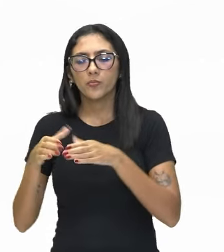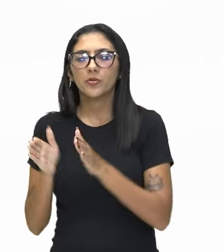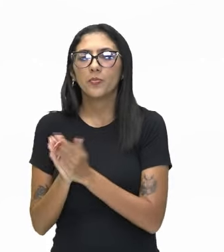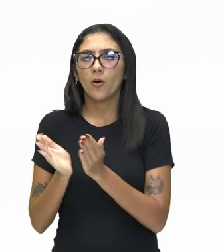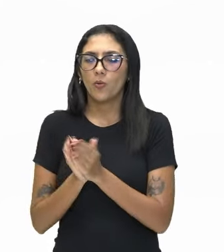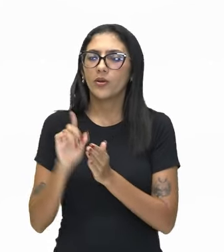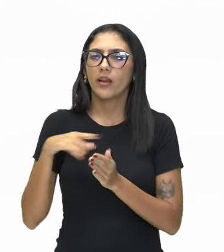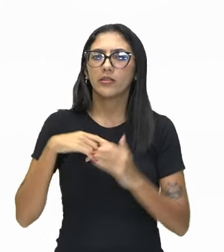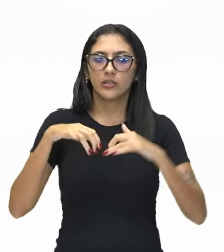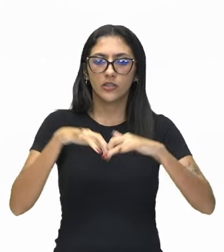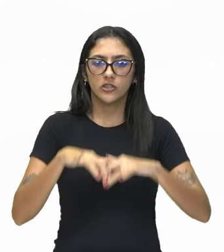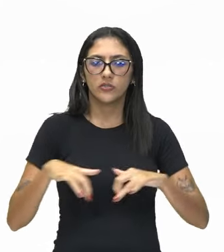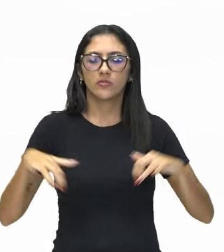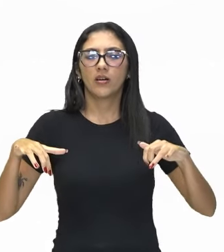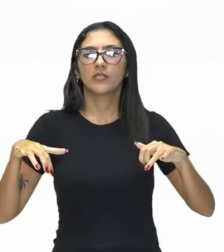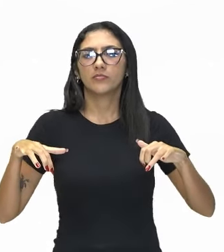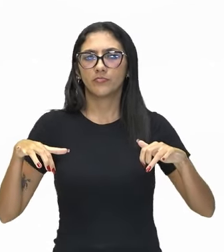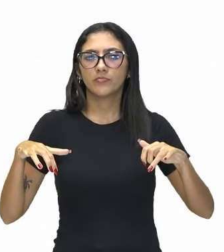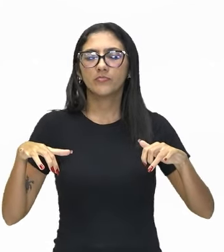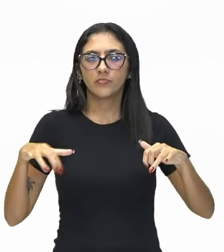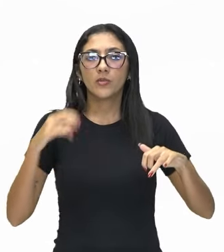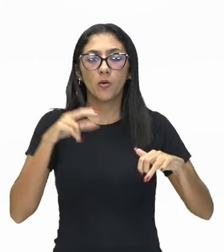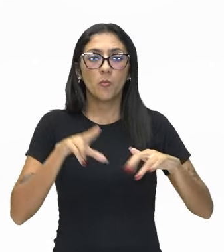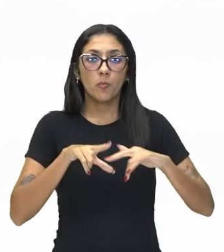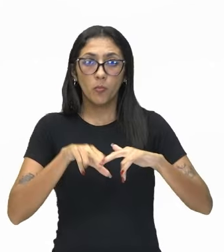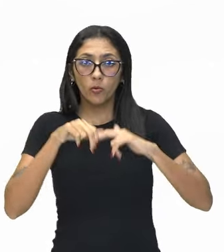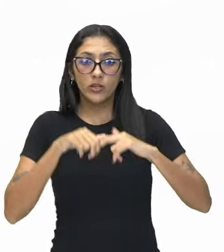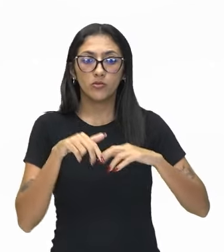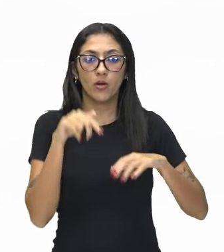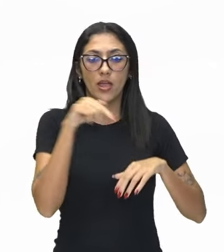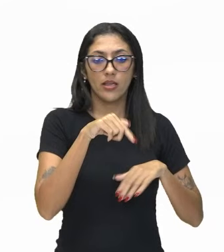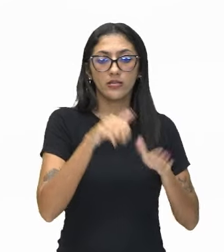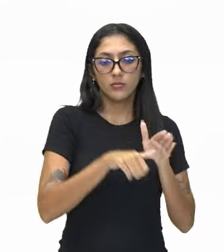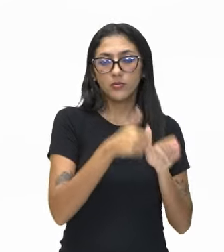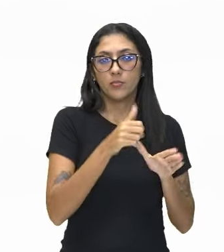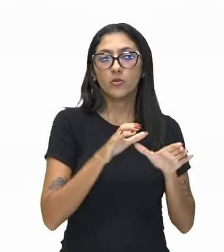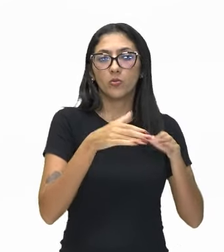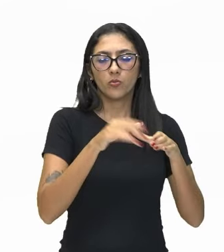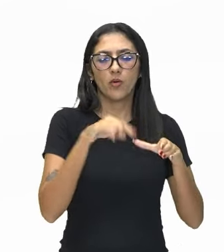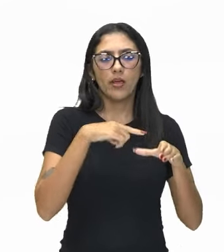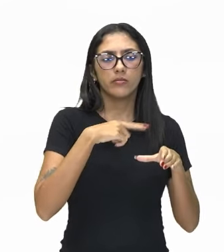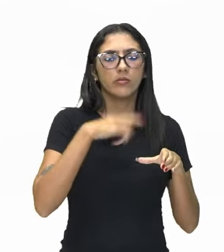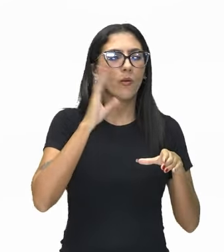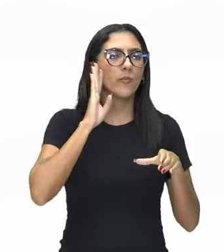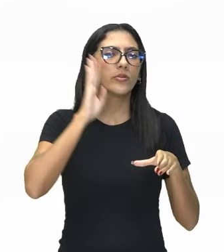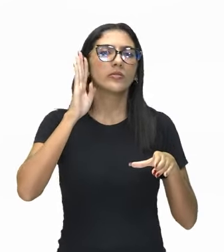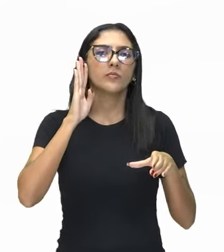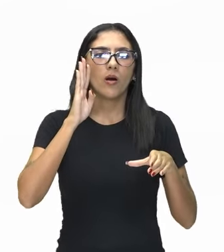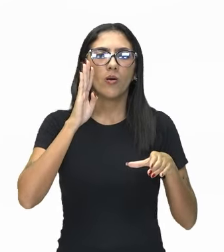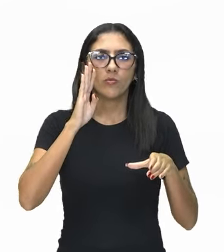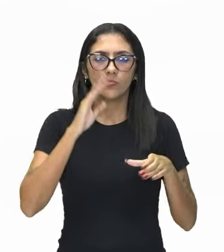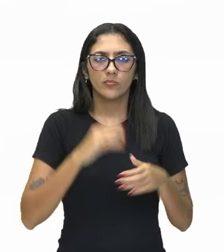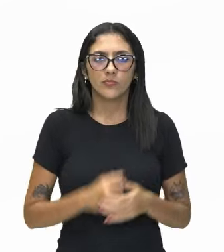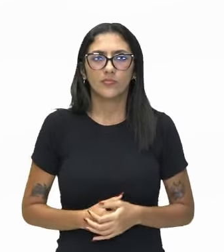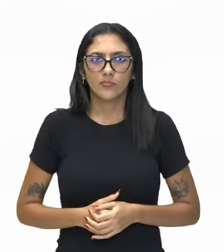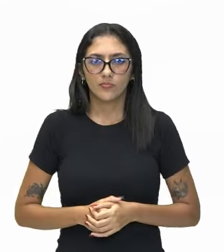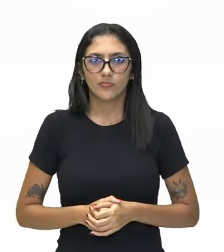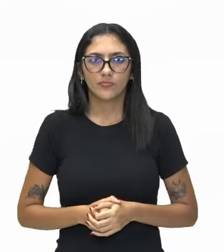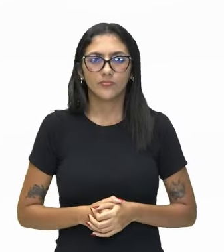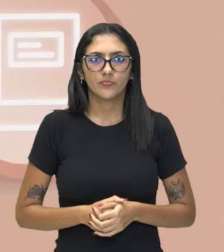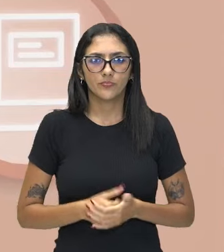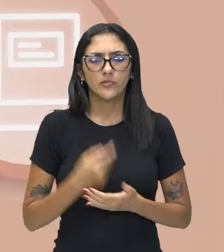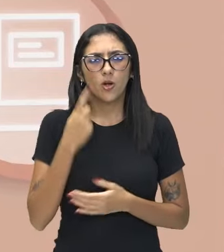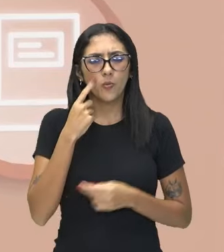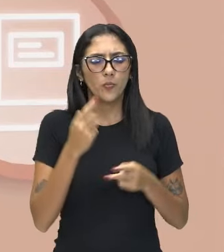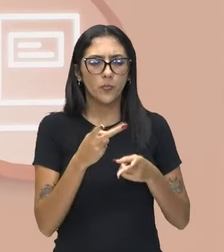divisão e o primeiro estariam aí com esse poder econômico, perfeito? Então, vocês veem que é algo muito forte que